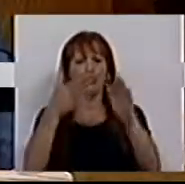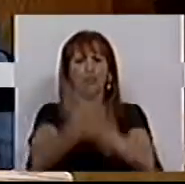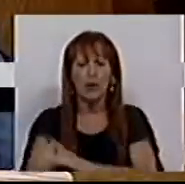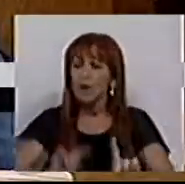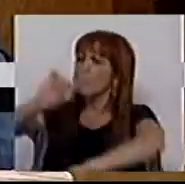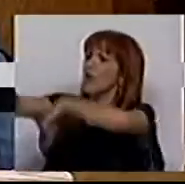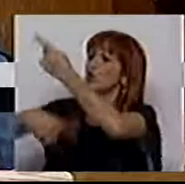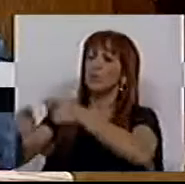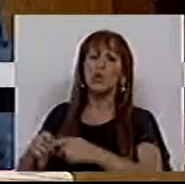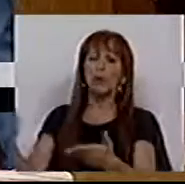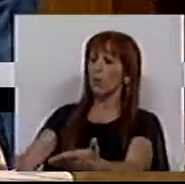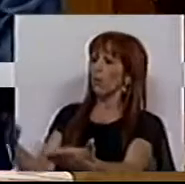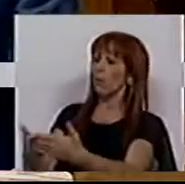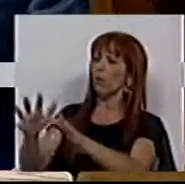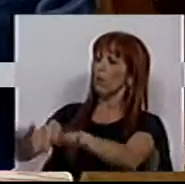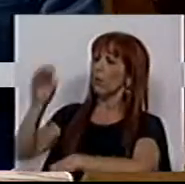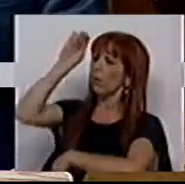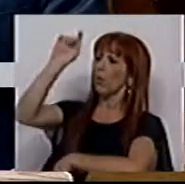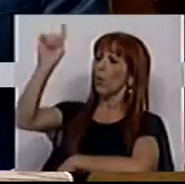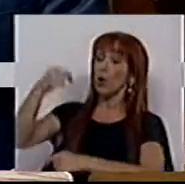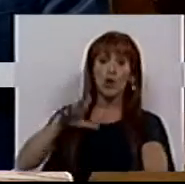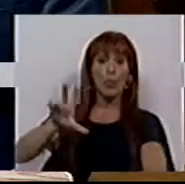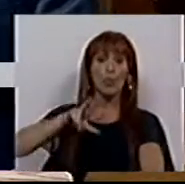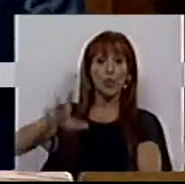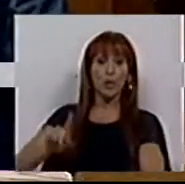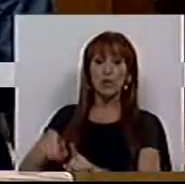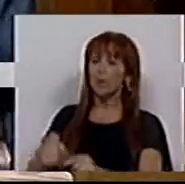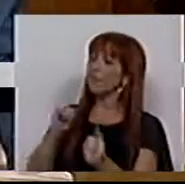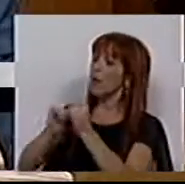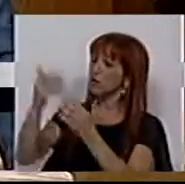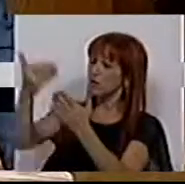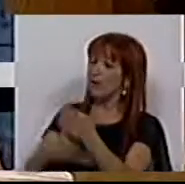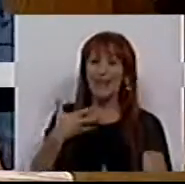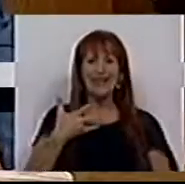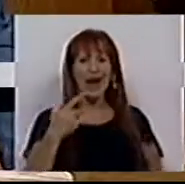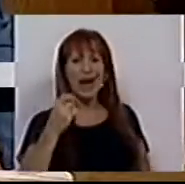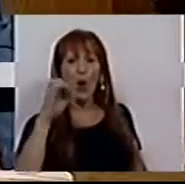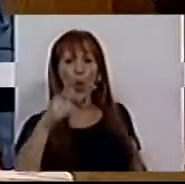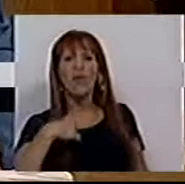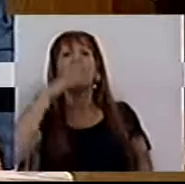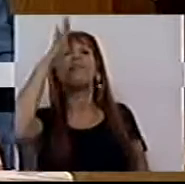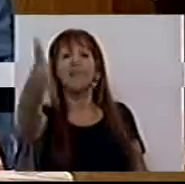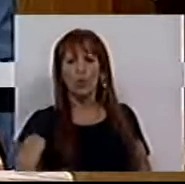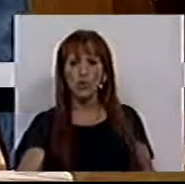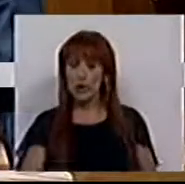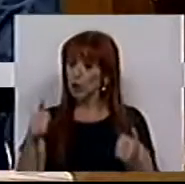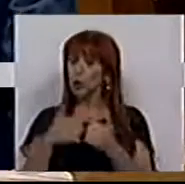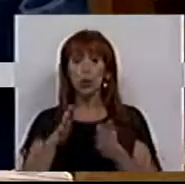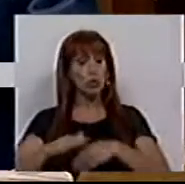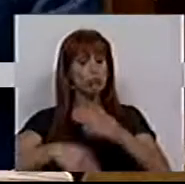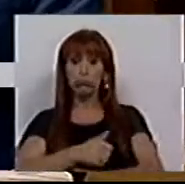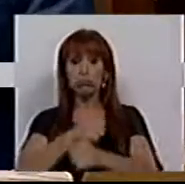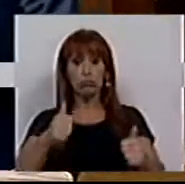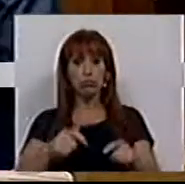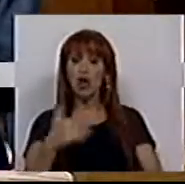mas que depois apresenta à Assembleia da República e ao país documento de estratégia orçamental que diz que se tudo correr